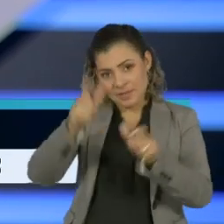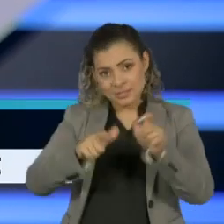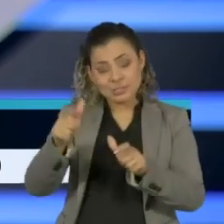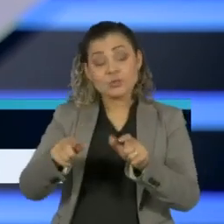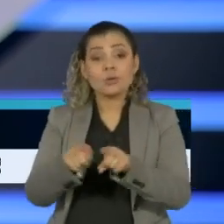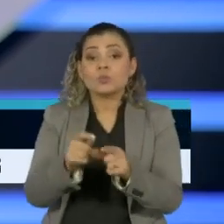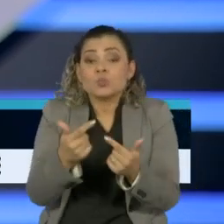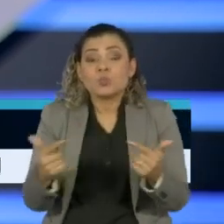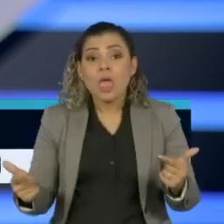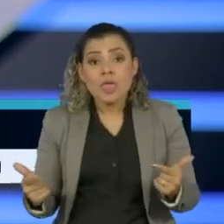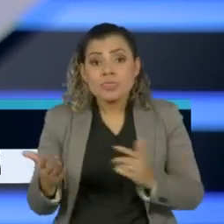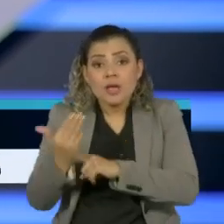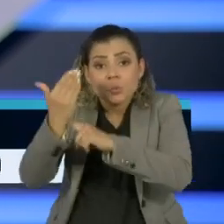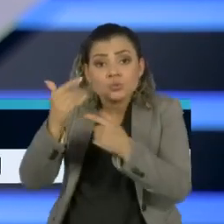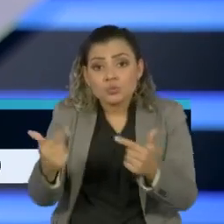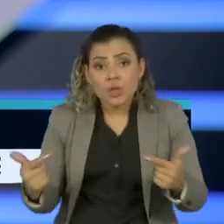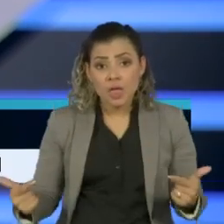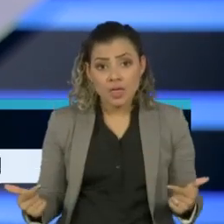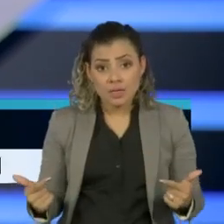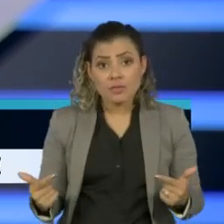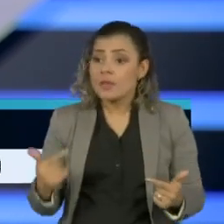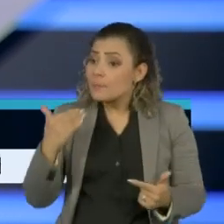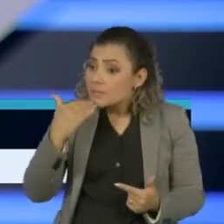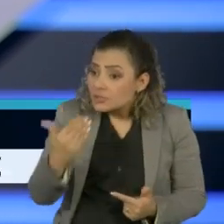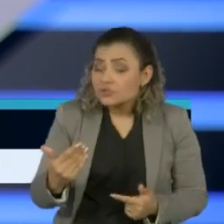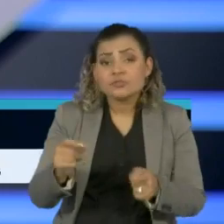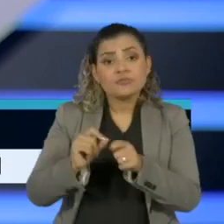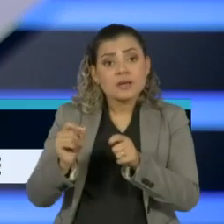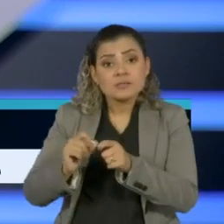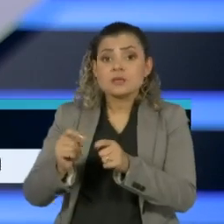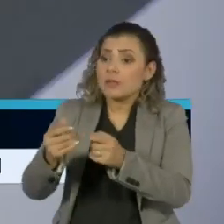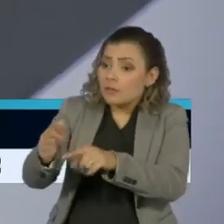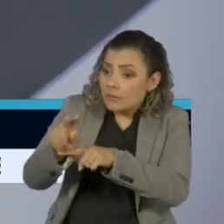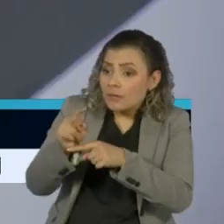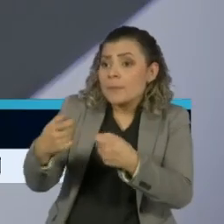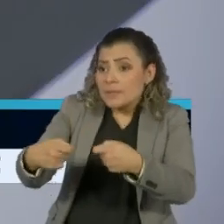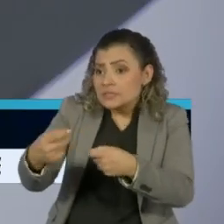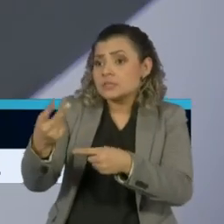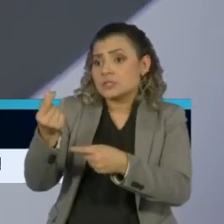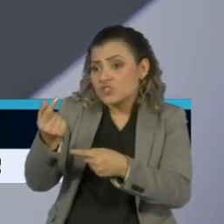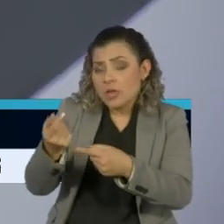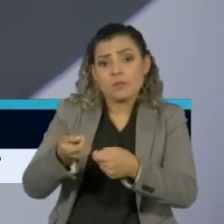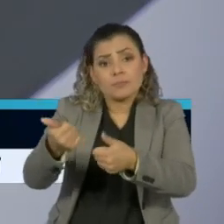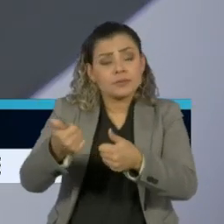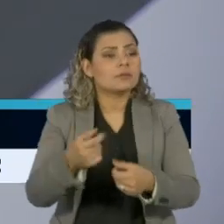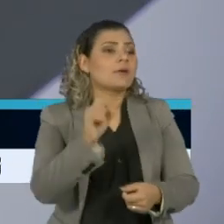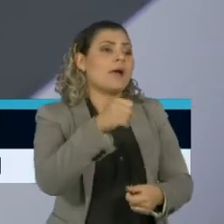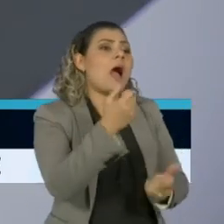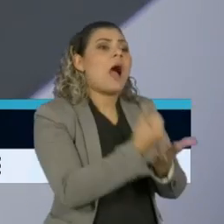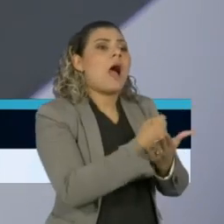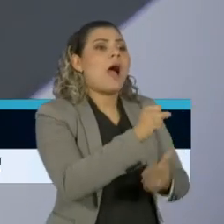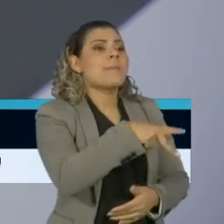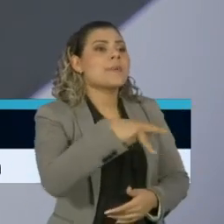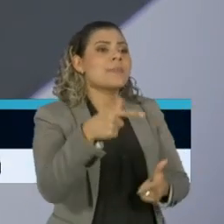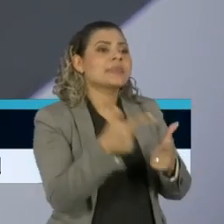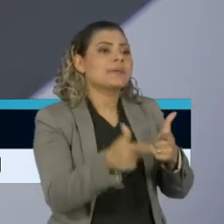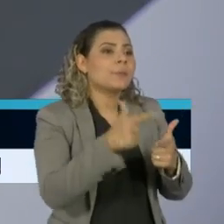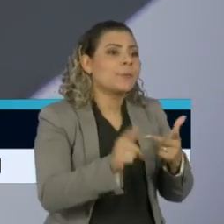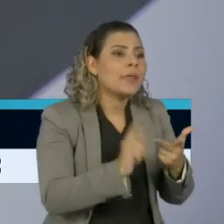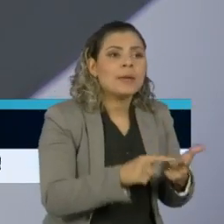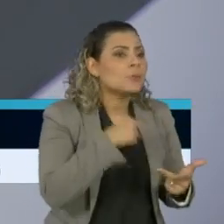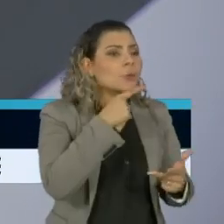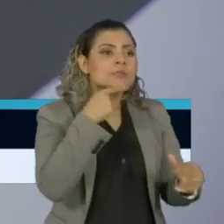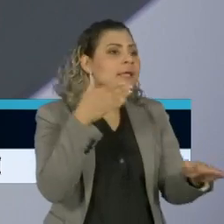acesso a essa tecnologia necessária para pedir, para fazer o requerimento desse auxílio. Com certeza, o aplicativo estava dando problema, não